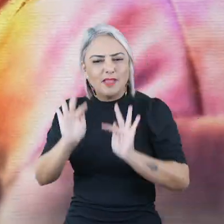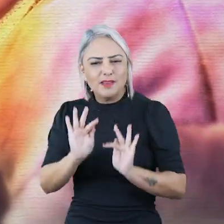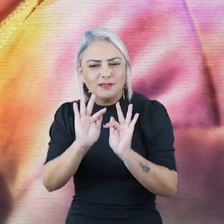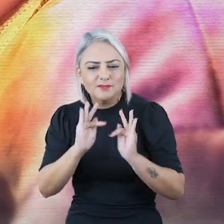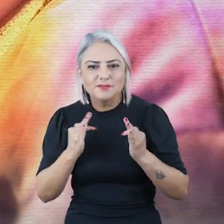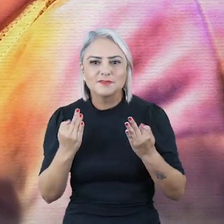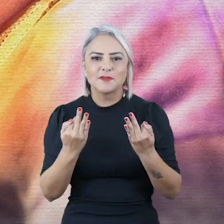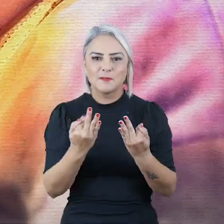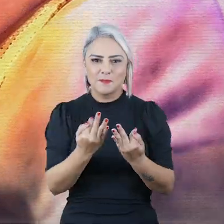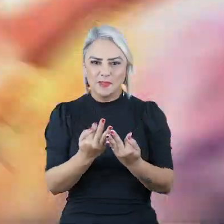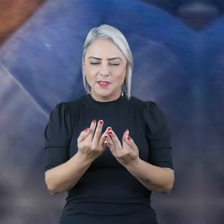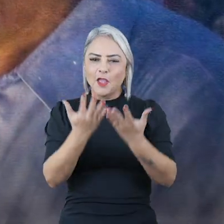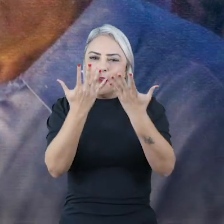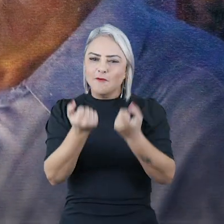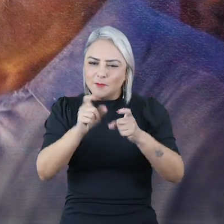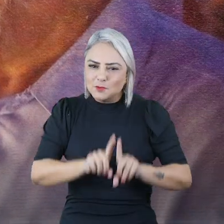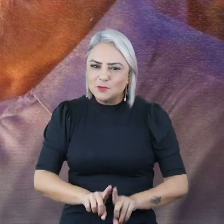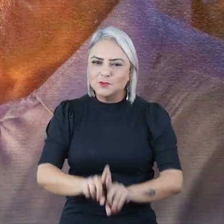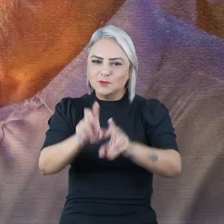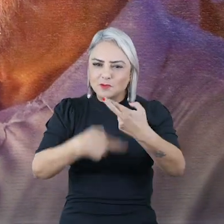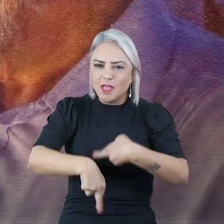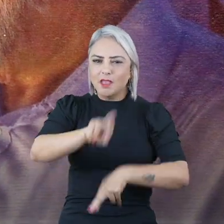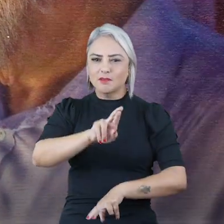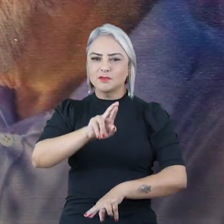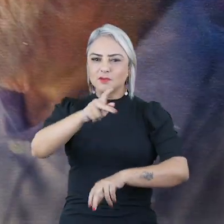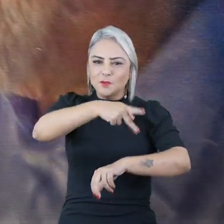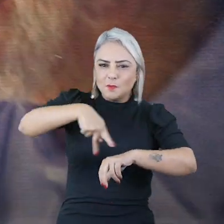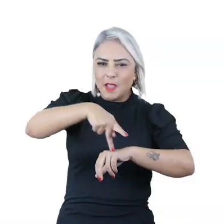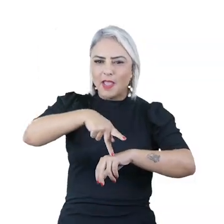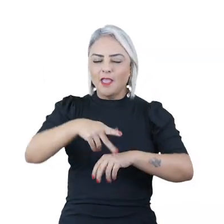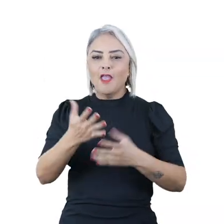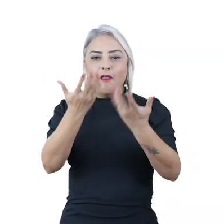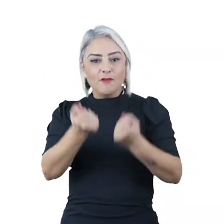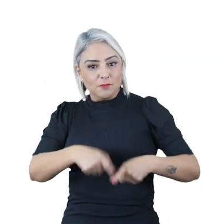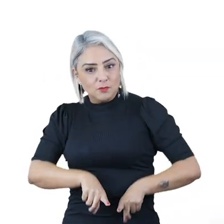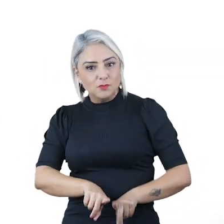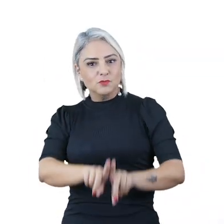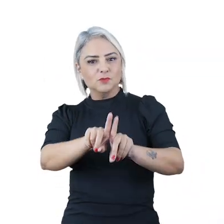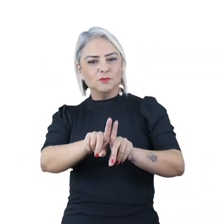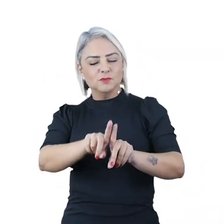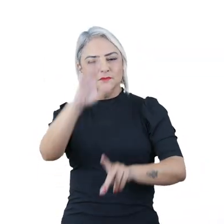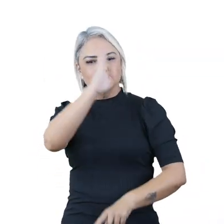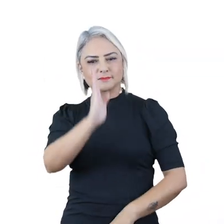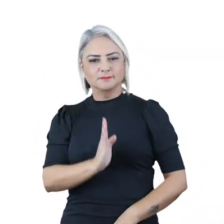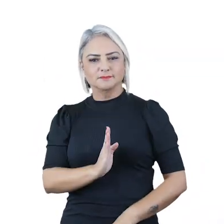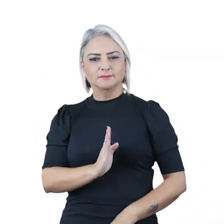mais feliz pras famílias. Vamos juntos reconstruir o país. Vamos juntos pelo Brasil. Vamos juntos.